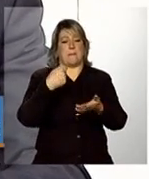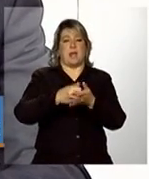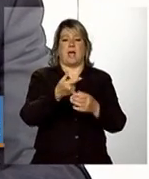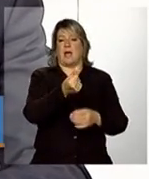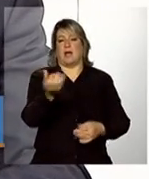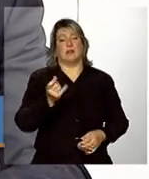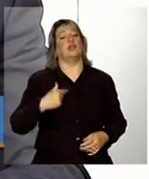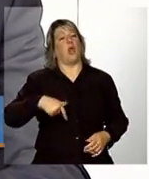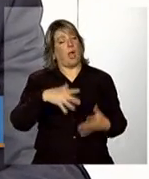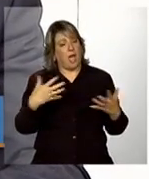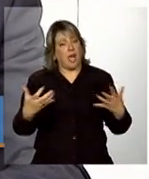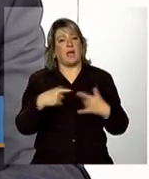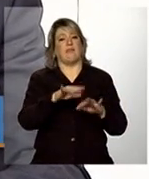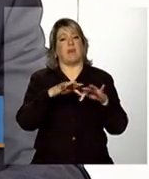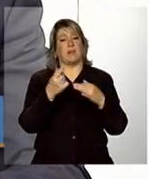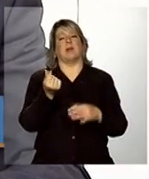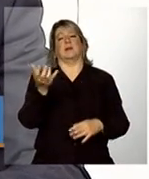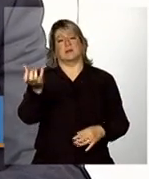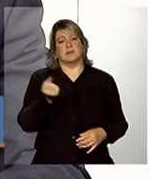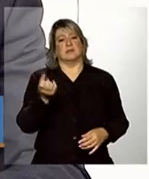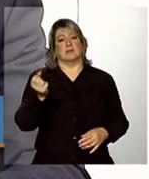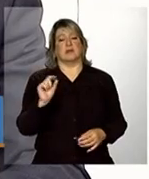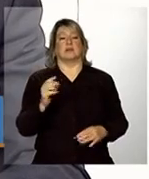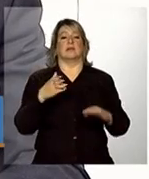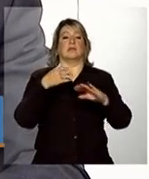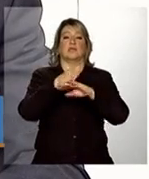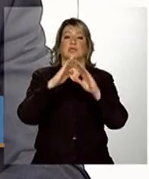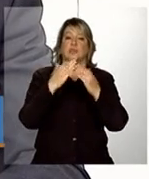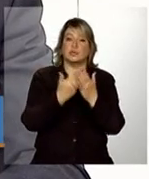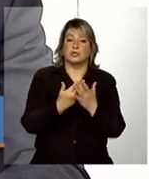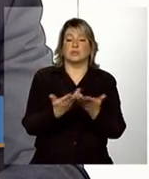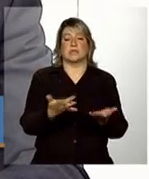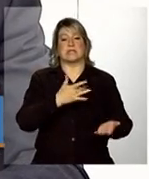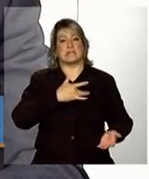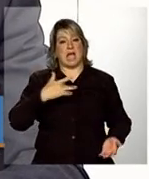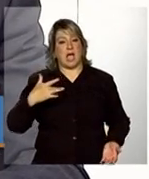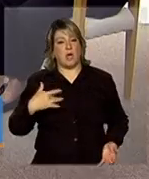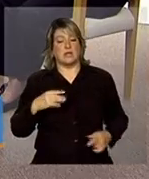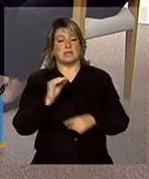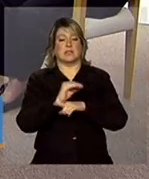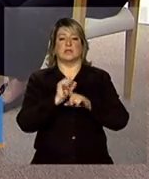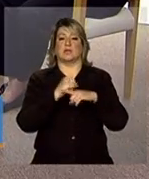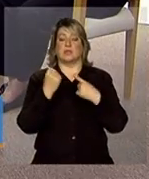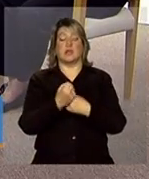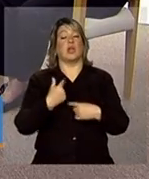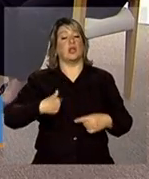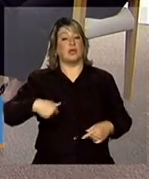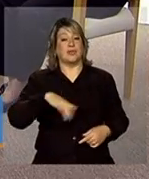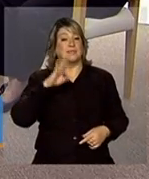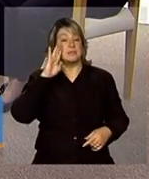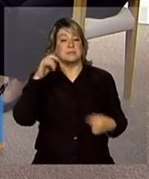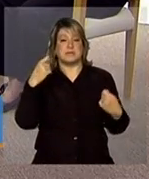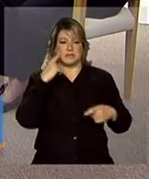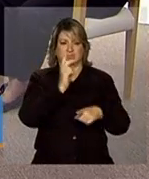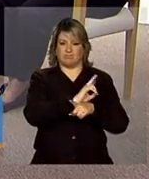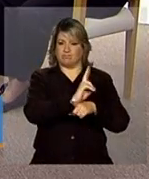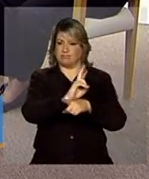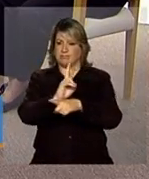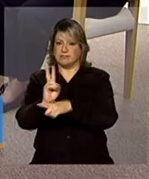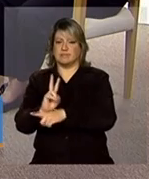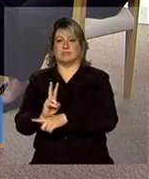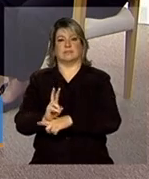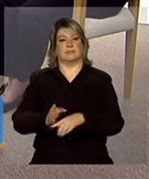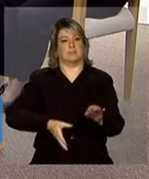tendo acesso aos direitos na área de educação, saúde e assistência social. Então, fundamental para a gente fazer esse monitoramento de como está